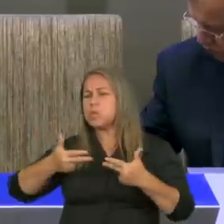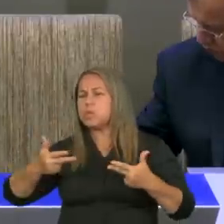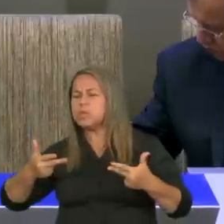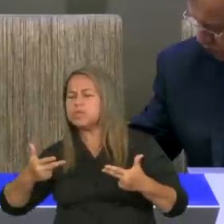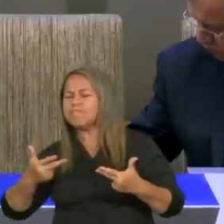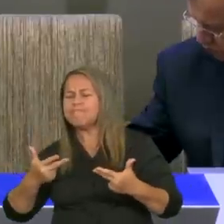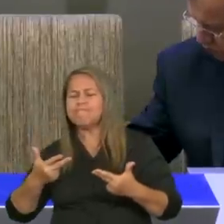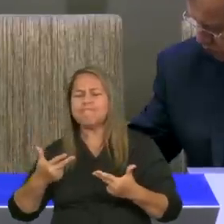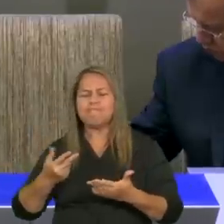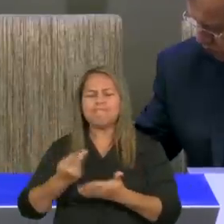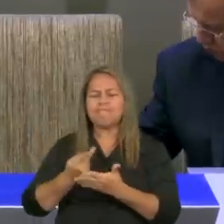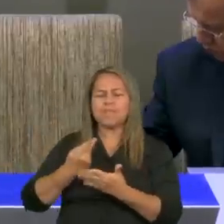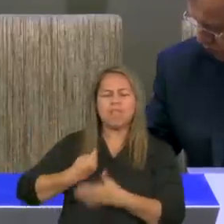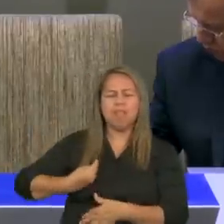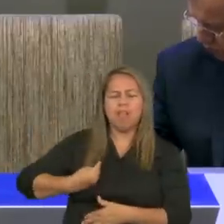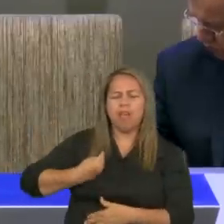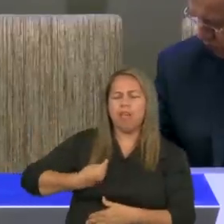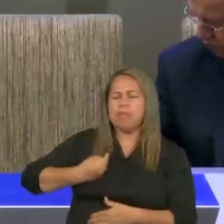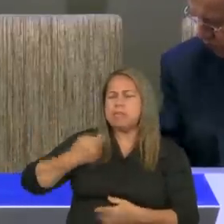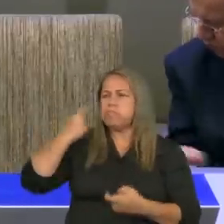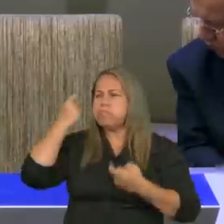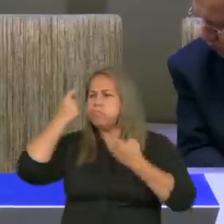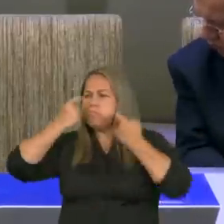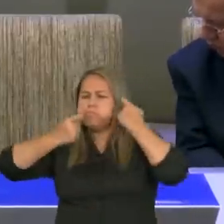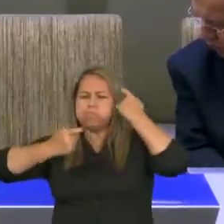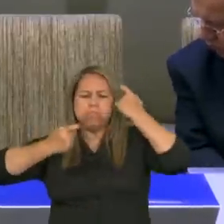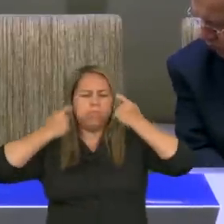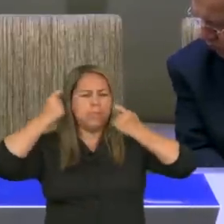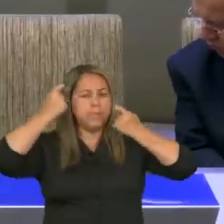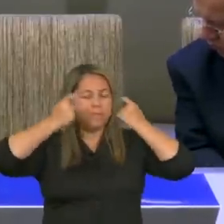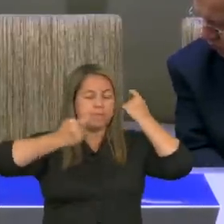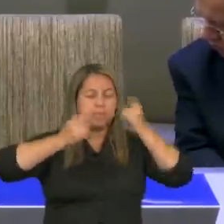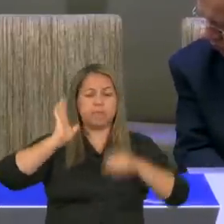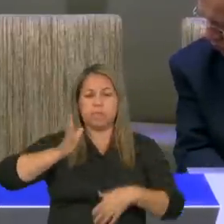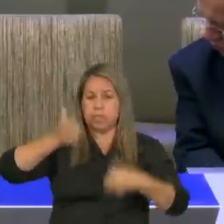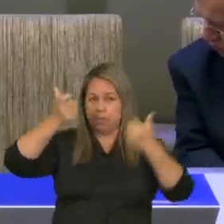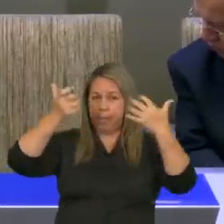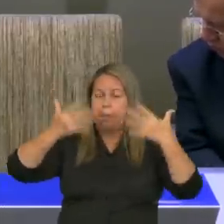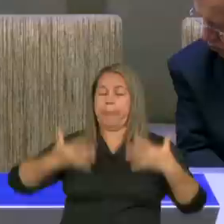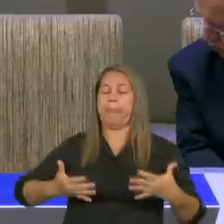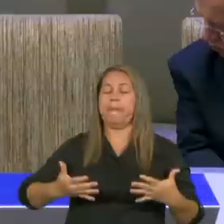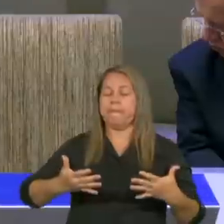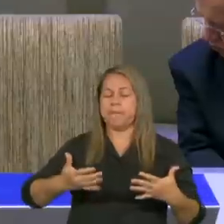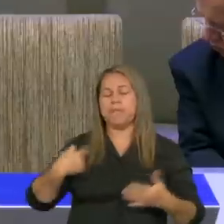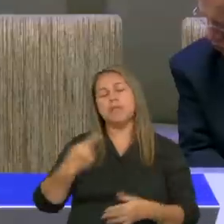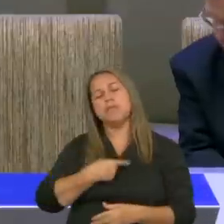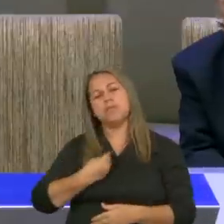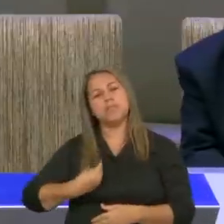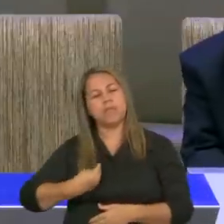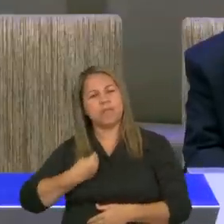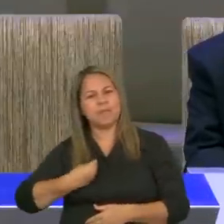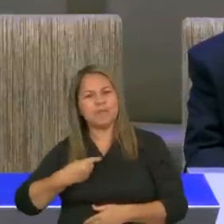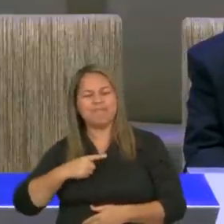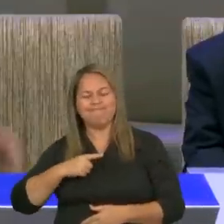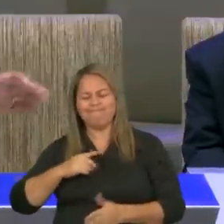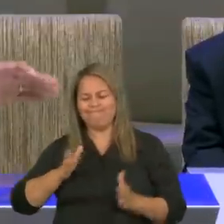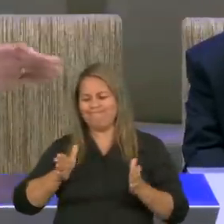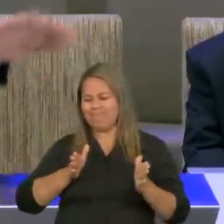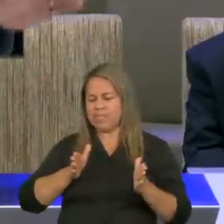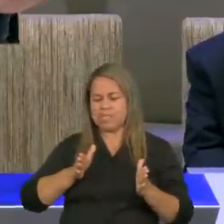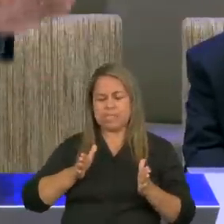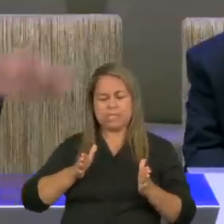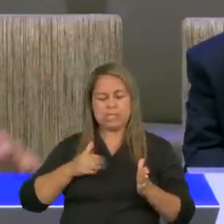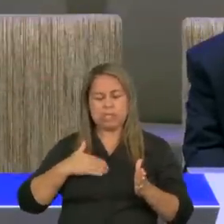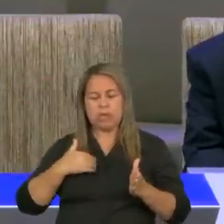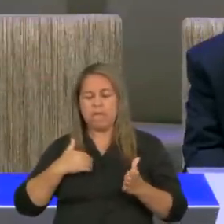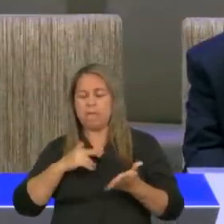acerca das preocupações. Como falei, aqui estamos vivendo em um tempo de muitos